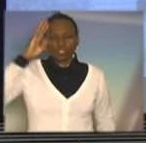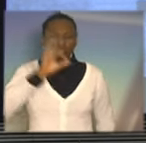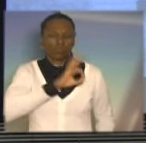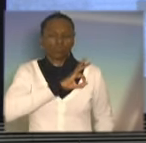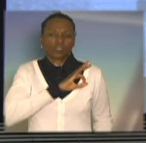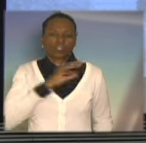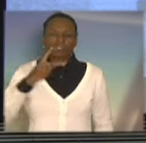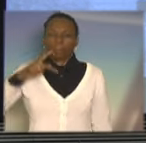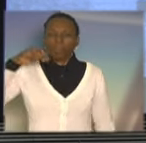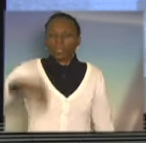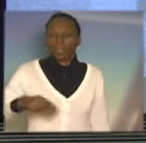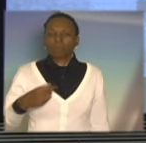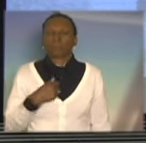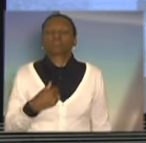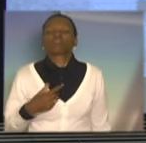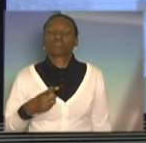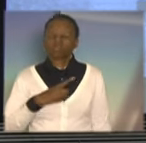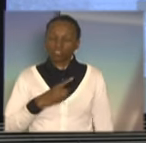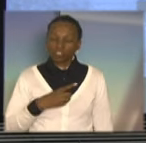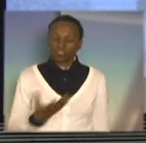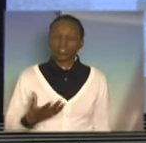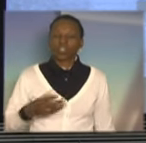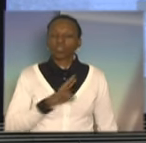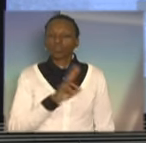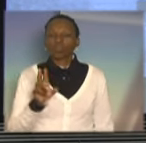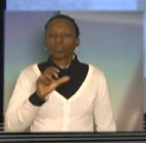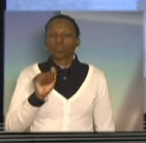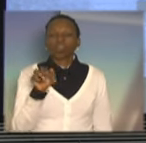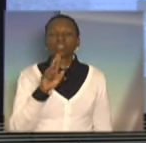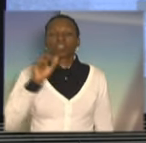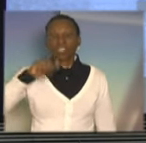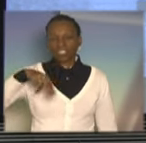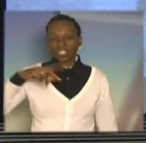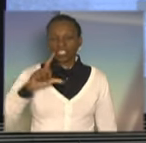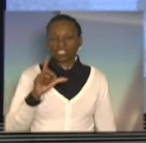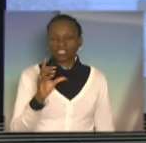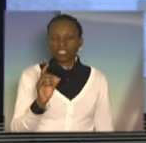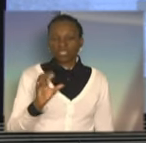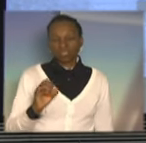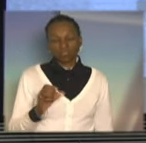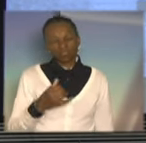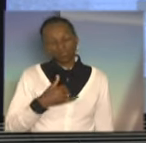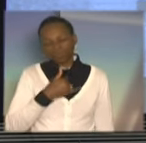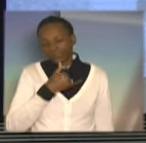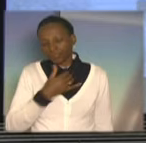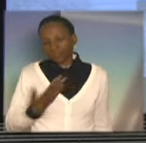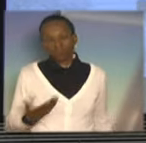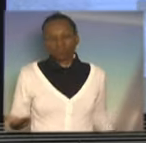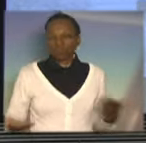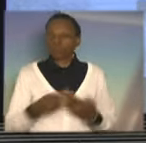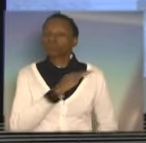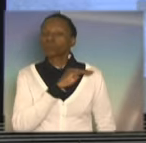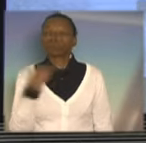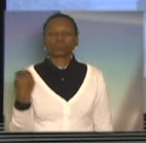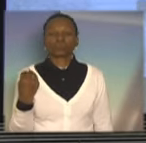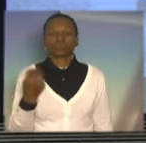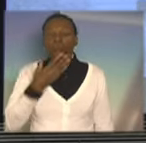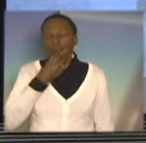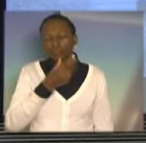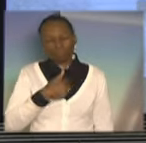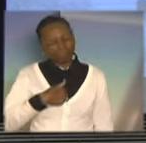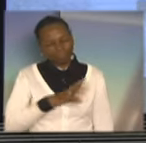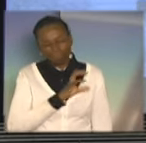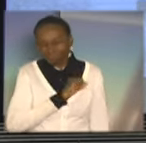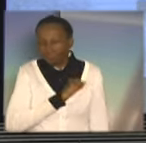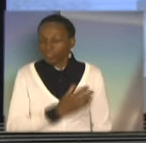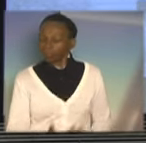tive. Se chamava Arnaldo Francisco dos Santos. Hoje, infelizmente, é morto, mas é um homem que eu tenho um grande carinho, que me ajudou na hora que eu